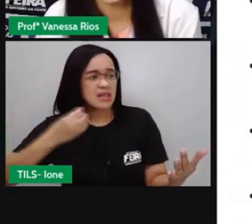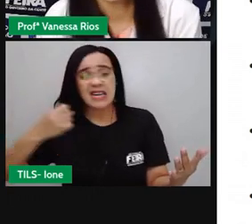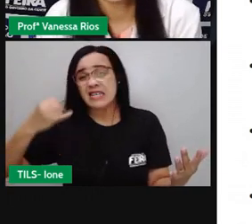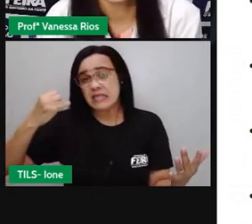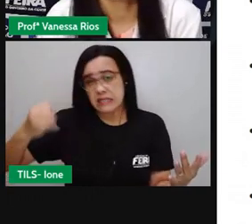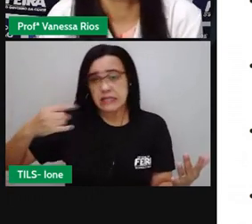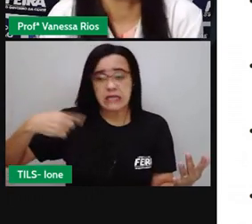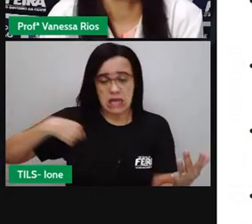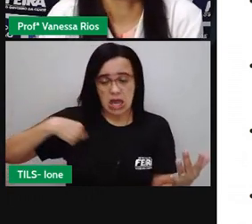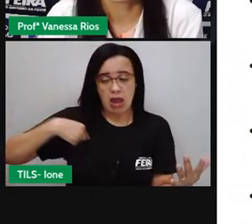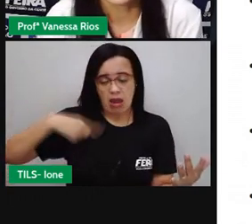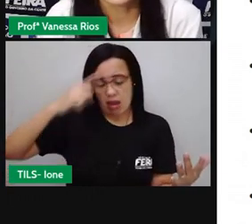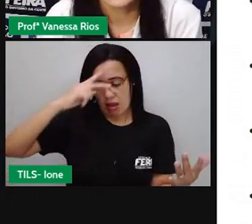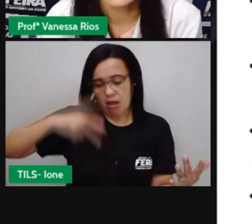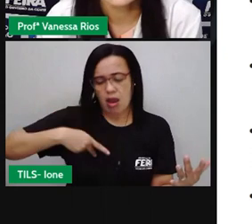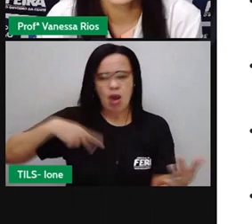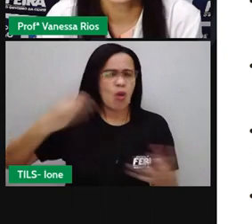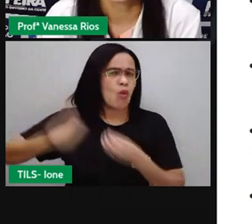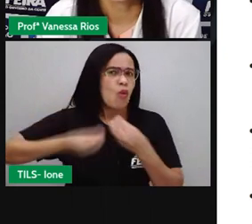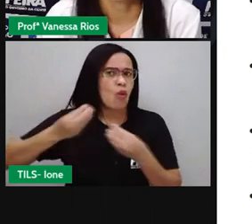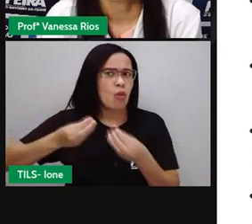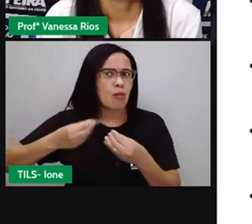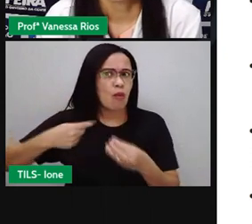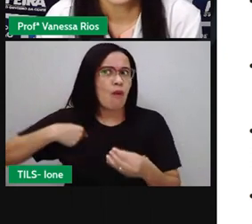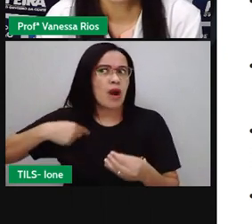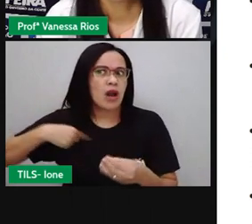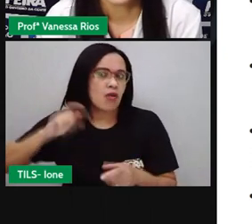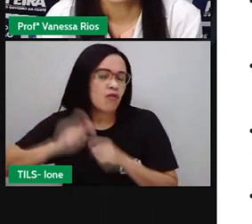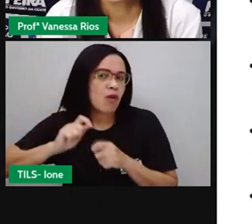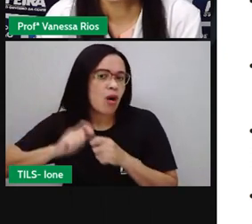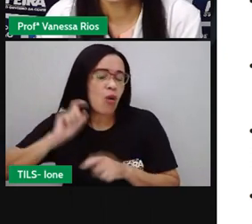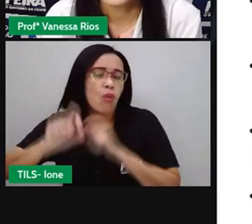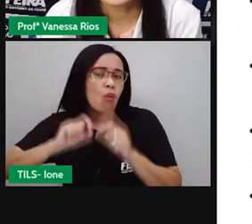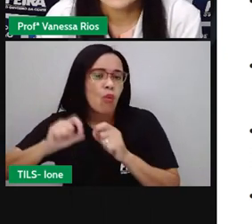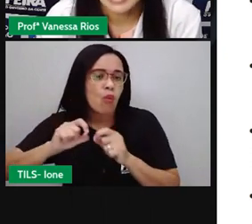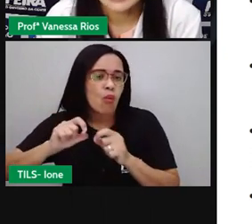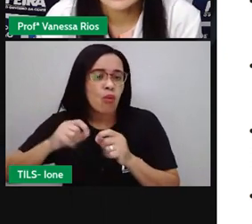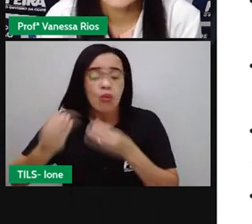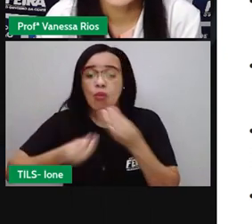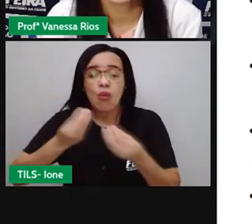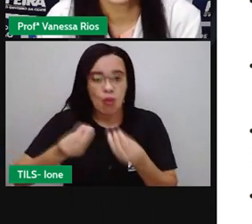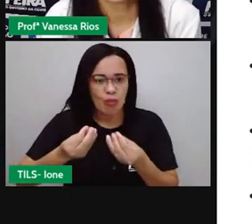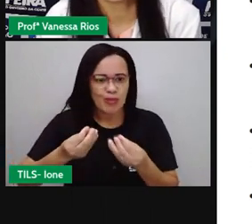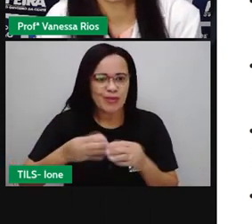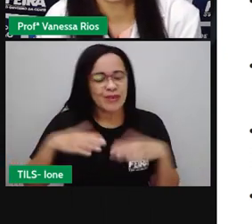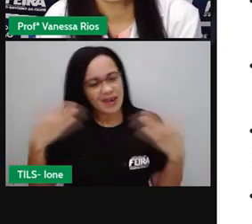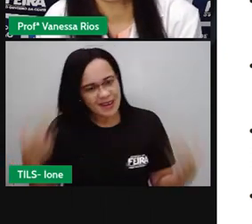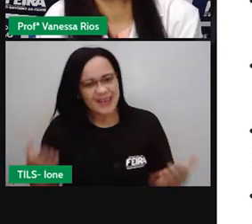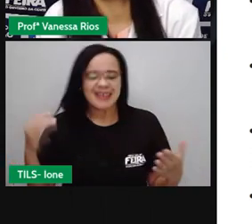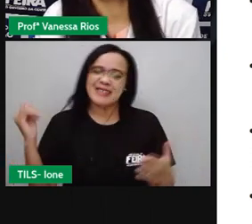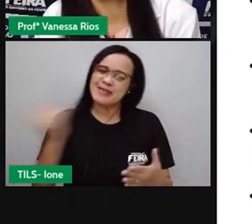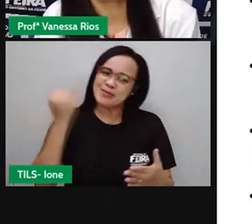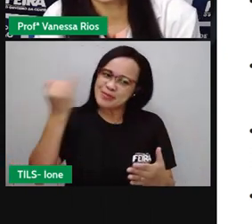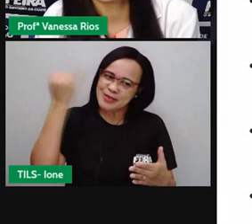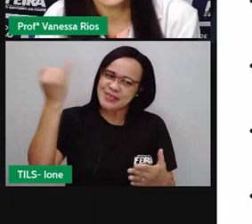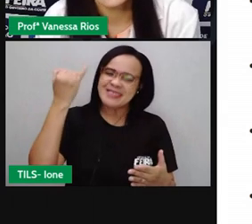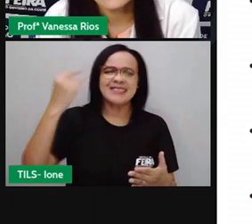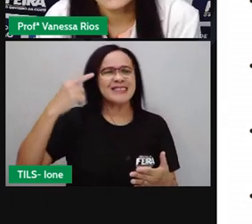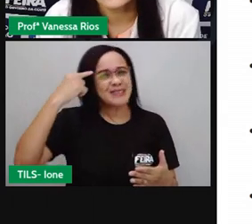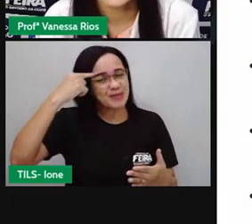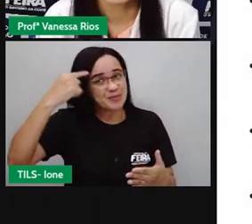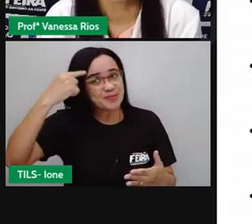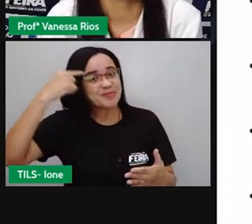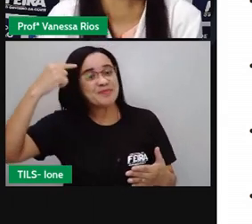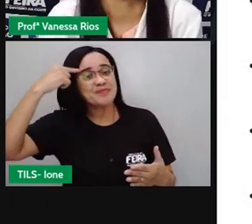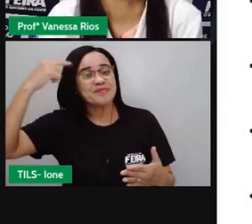se determinada história acontecesse comigo então é interessante pensar nesse poder nessa característica da